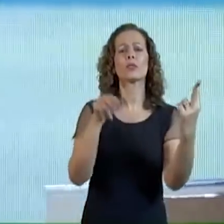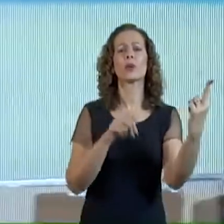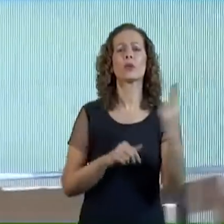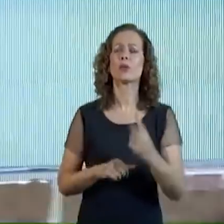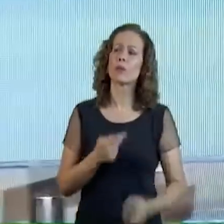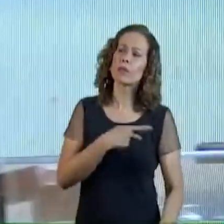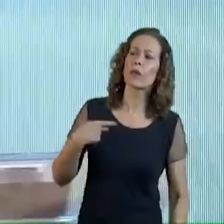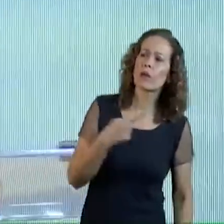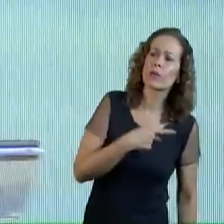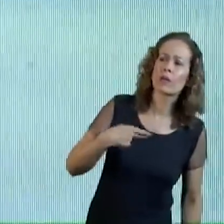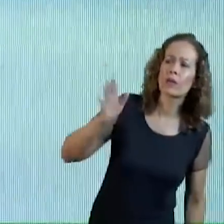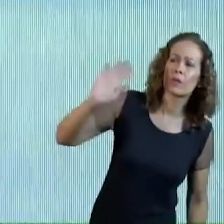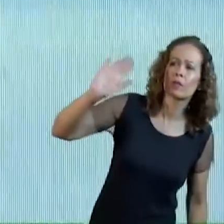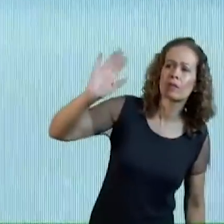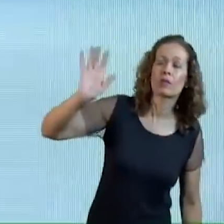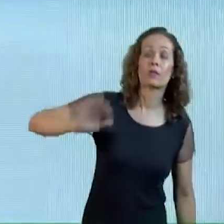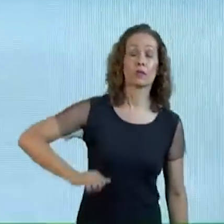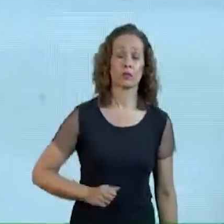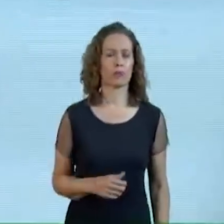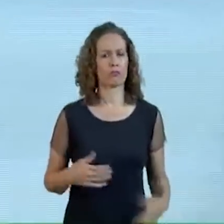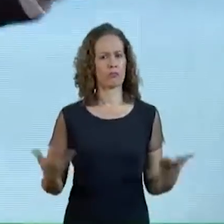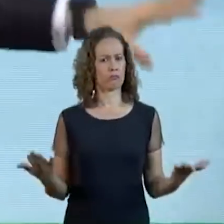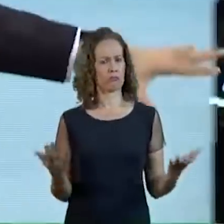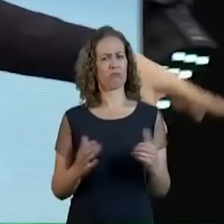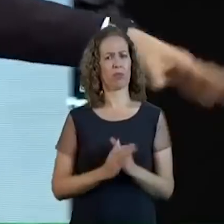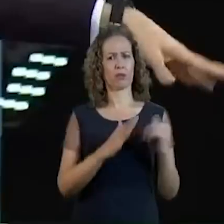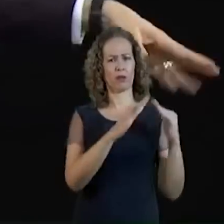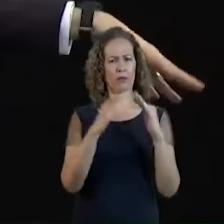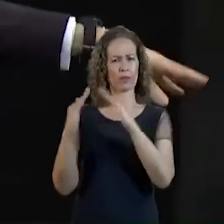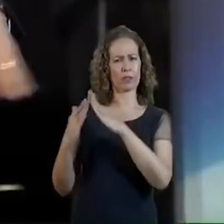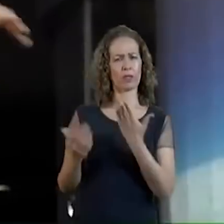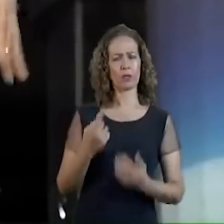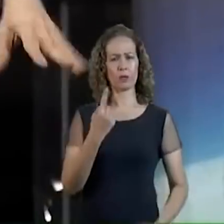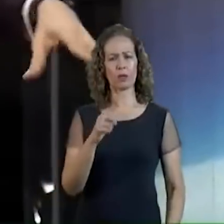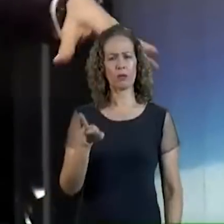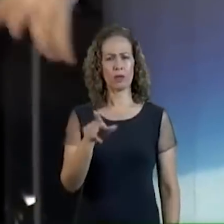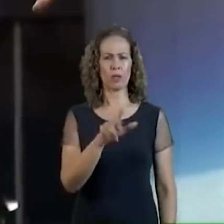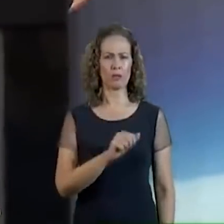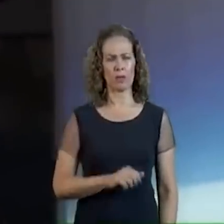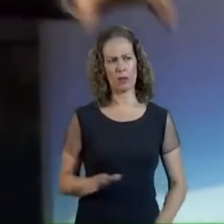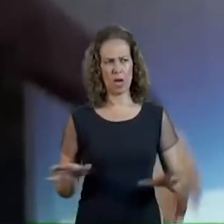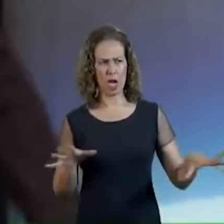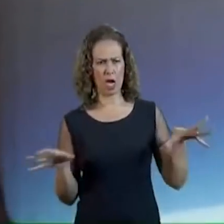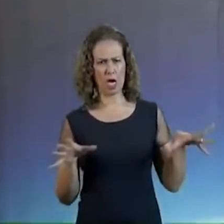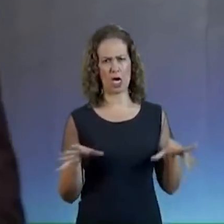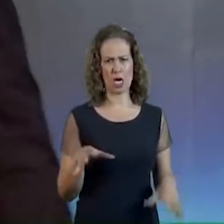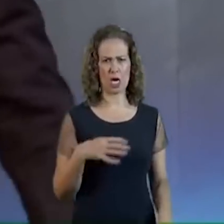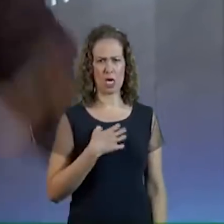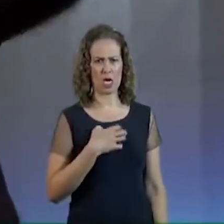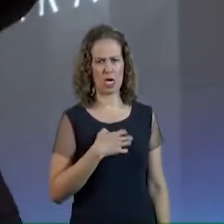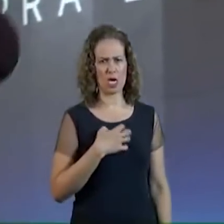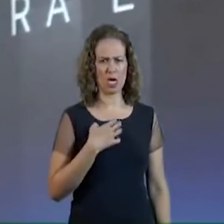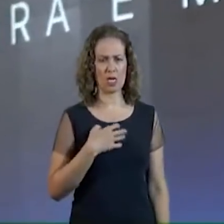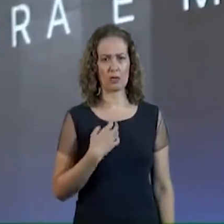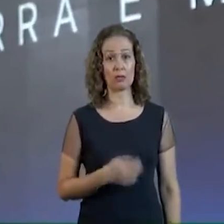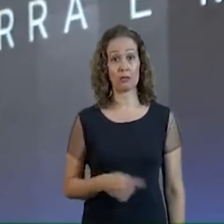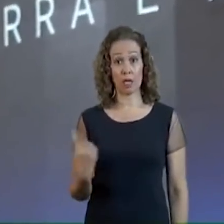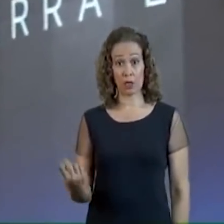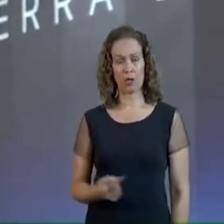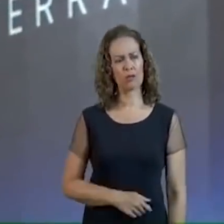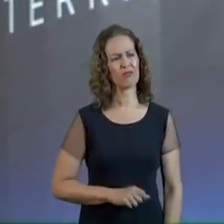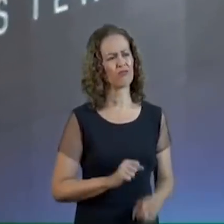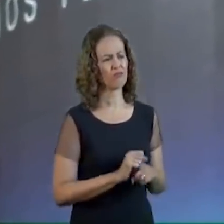pastor, corre aqui Nós fomos na casa vizinha da igreja Chegou lá, um dos irmãos estava no chão rosnando Aí nós, sai demônio